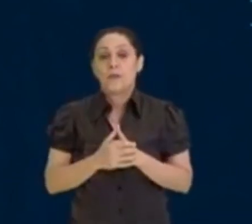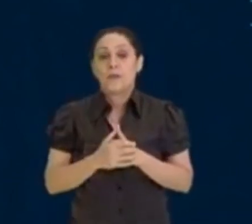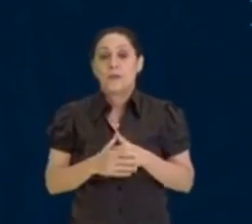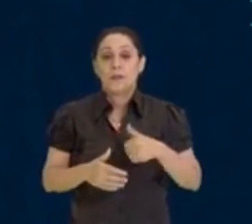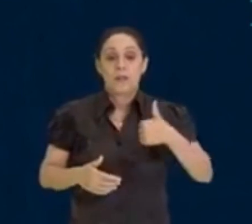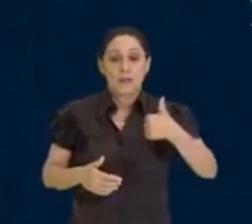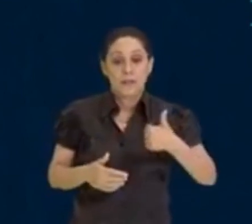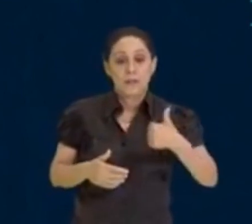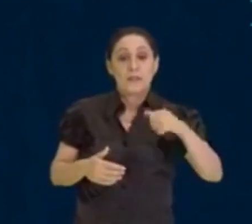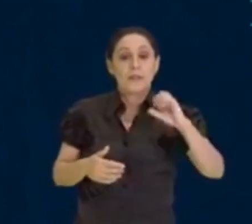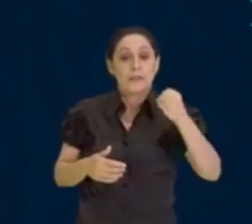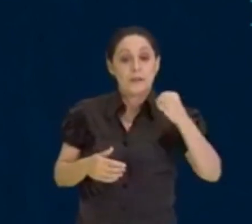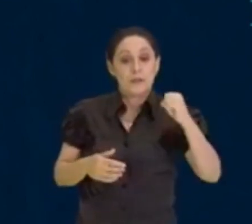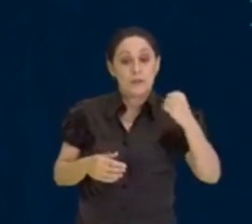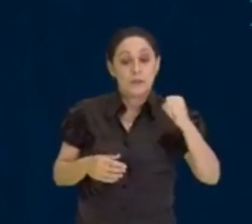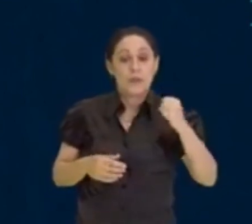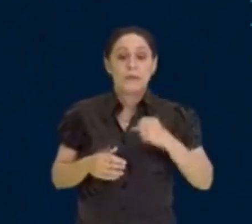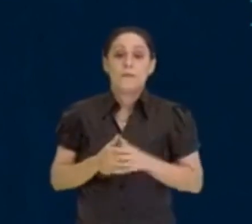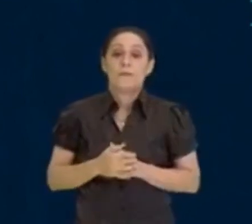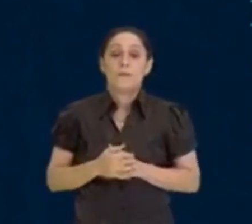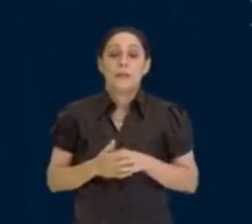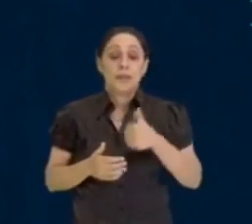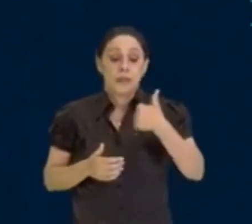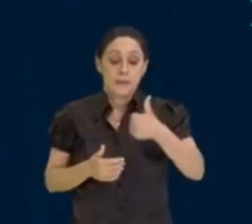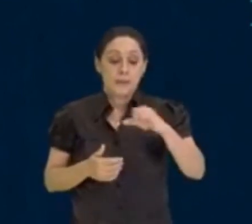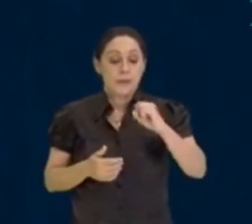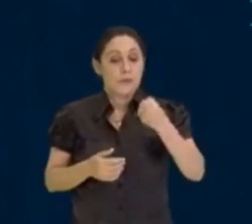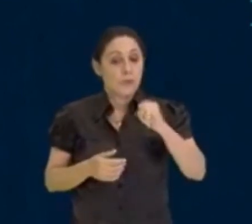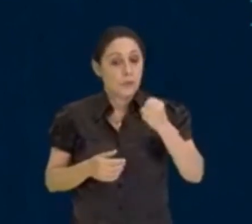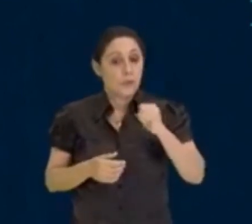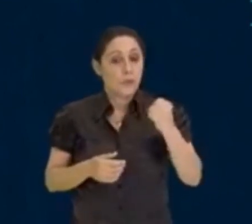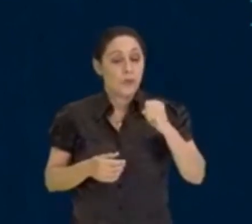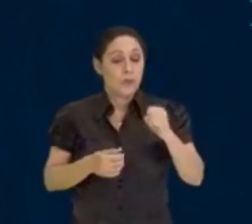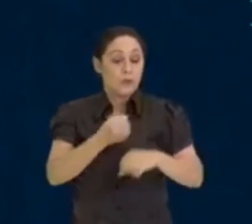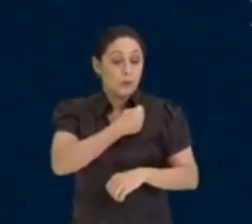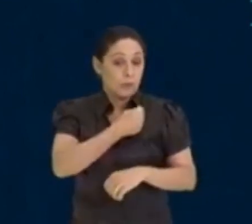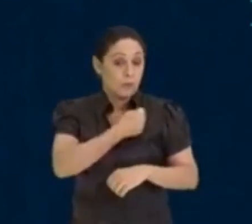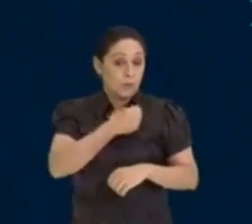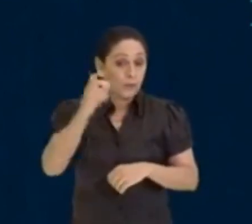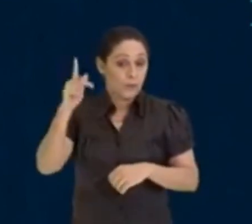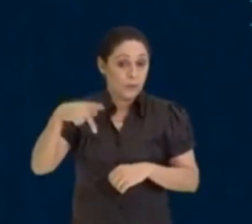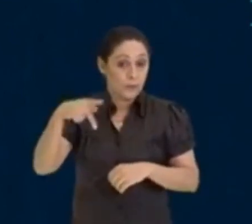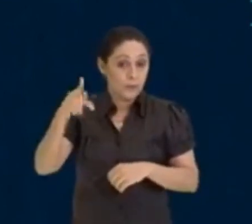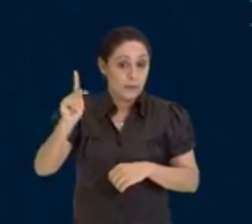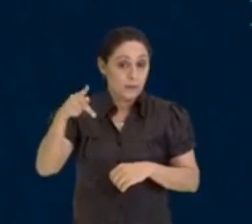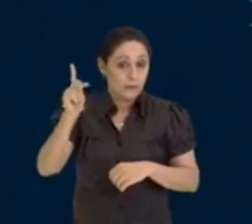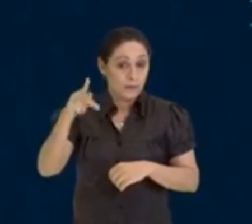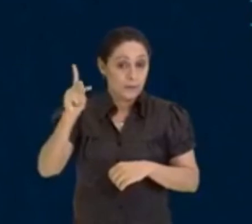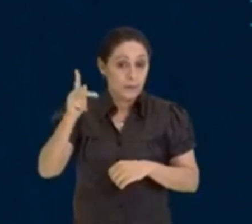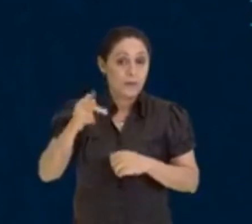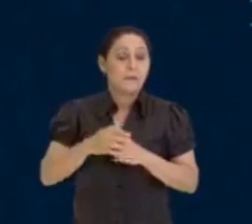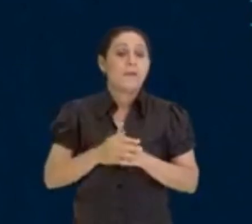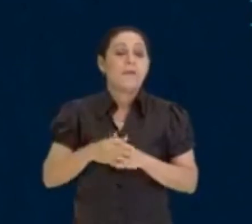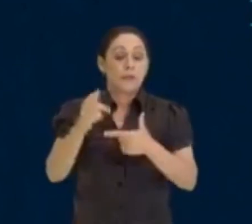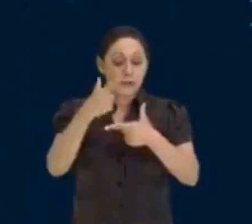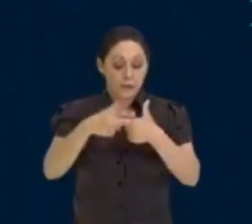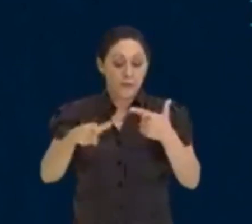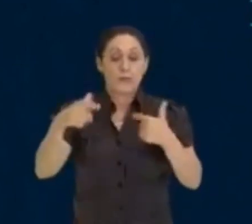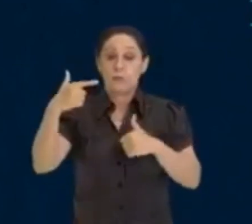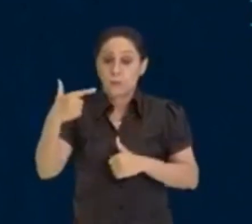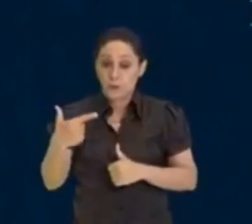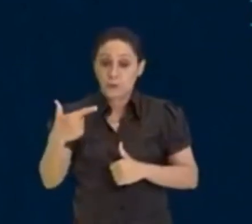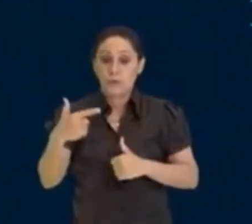18, 18 continua sendo um número par, enquanto você tiver um número par, você divide por 2,